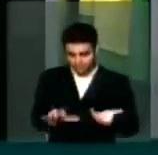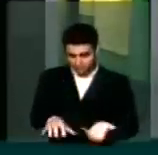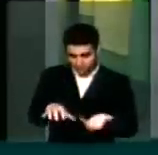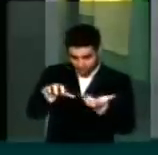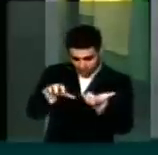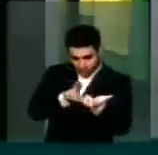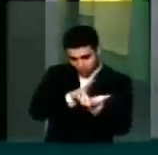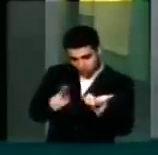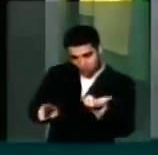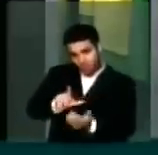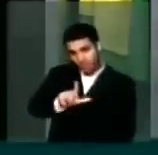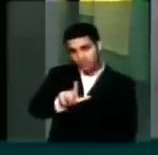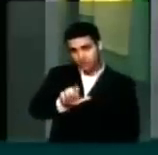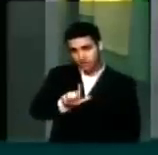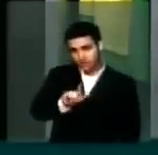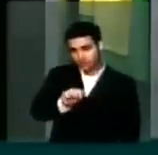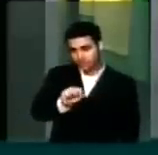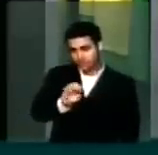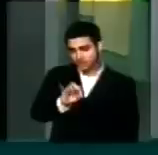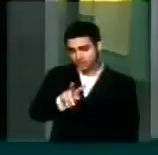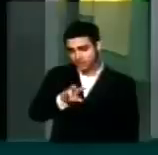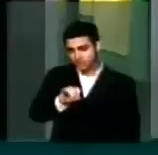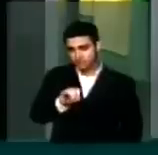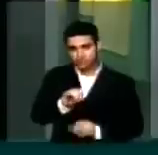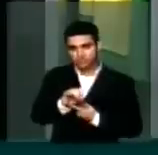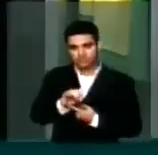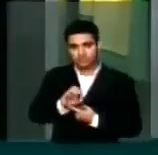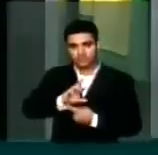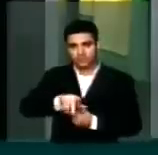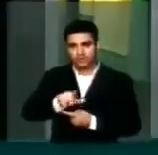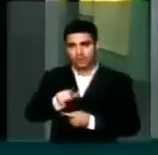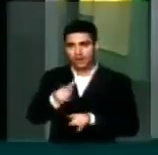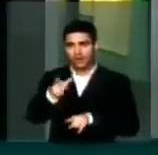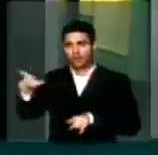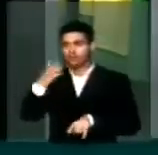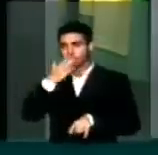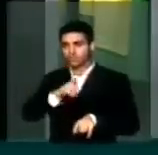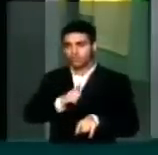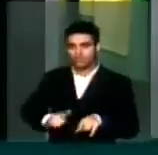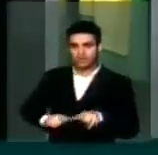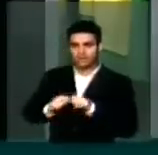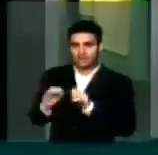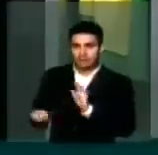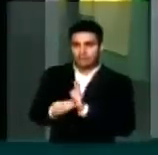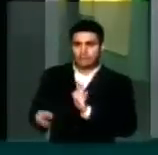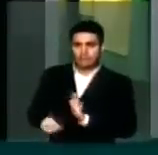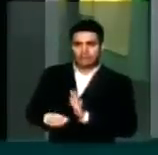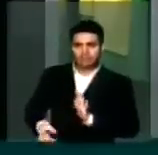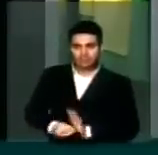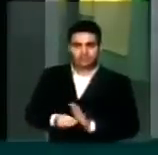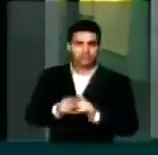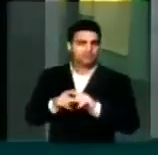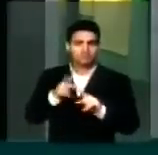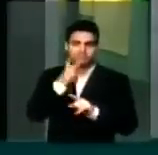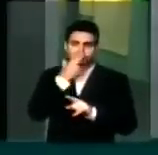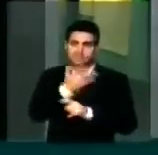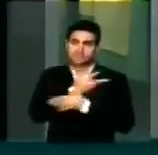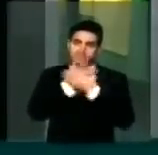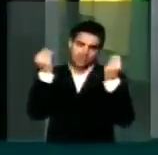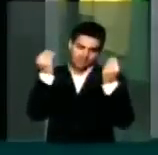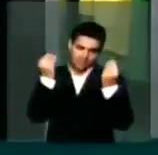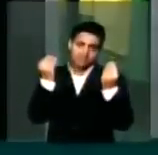legislativo e não do poder de emendas parlamentares, se esquece de fazer o principal,